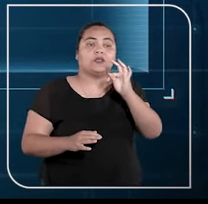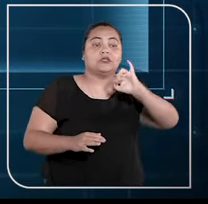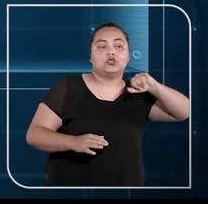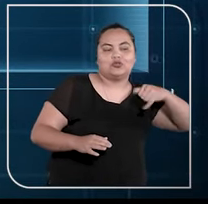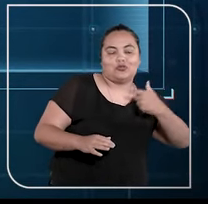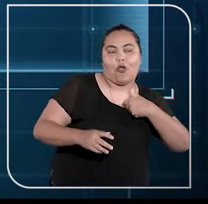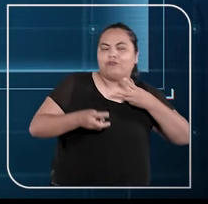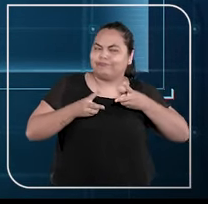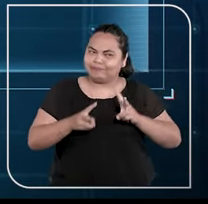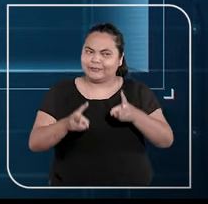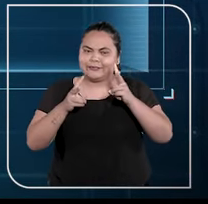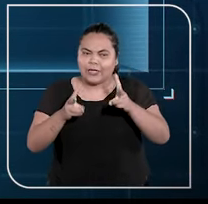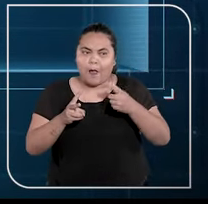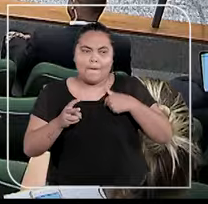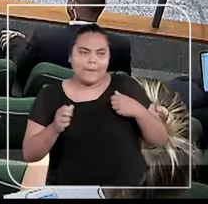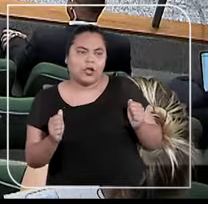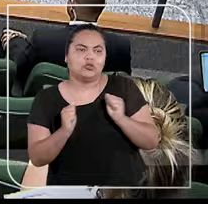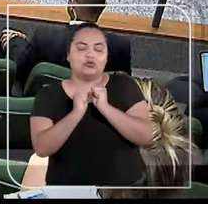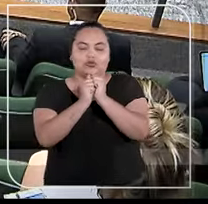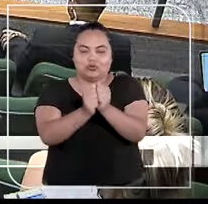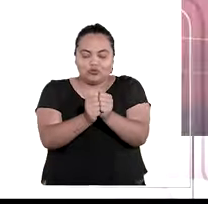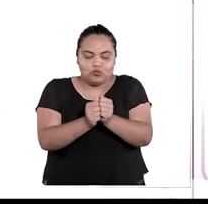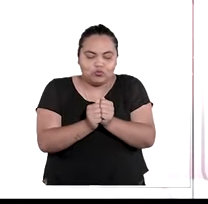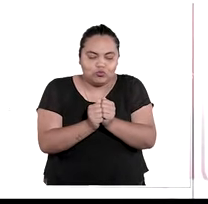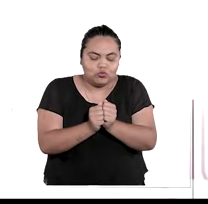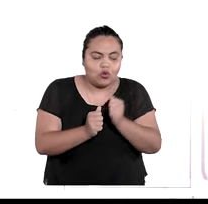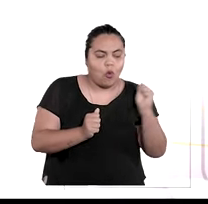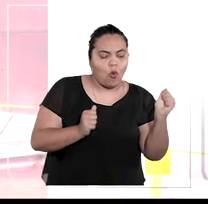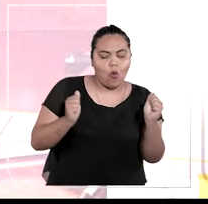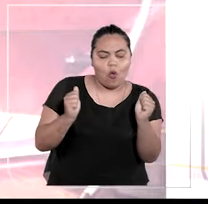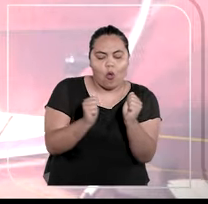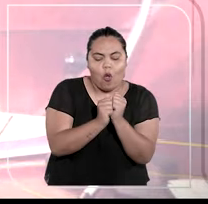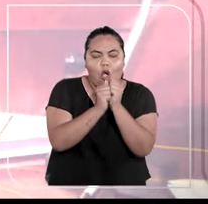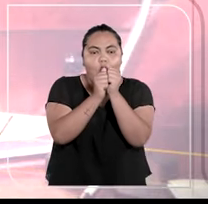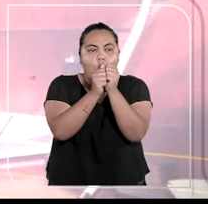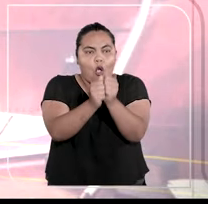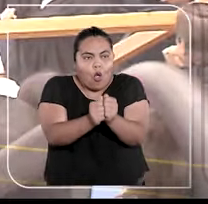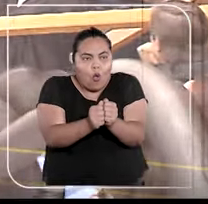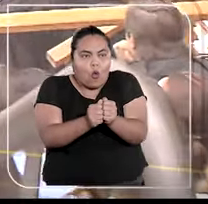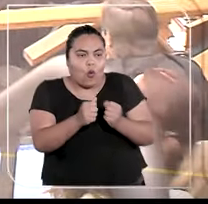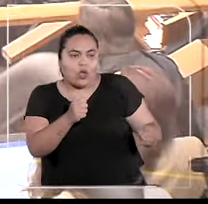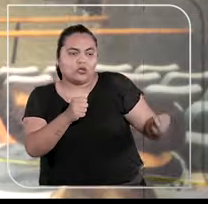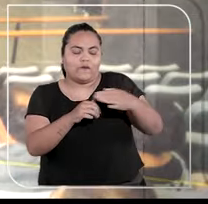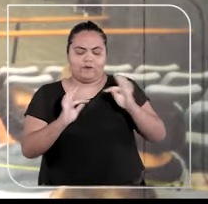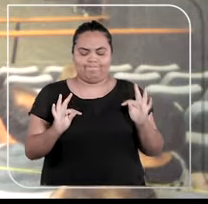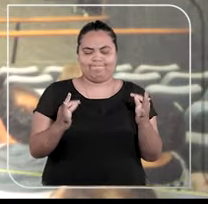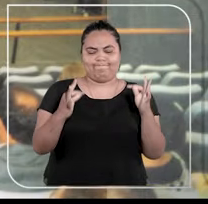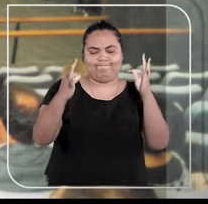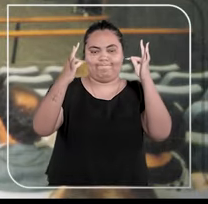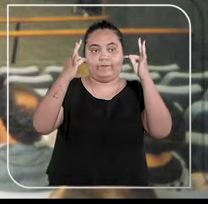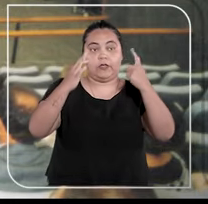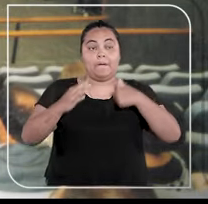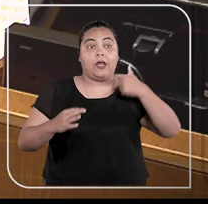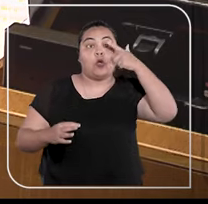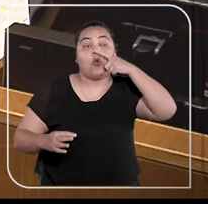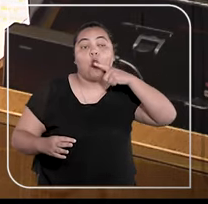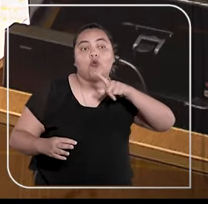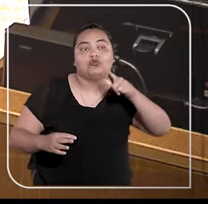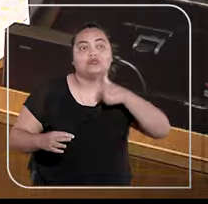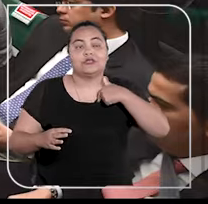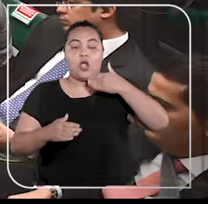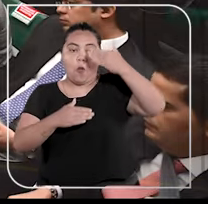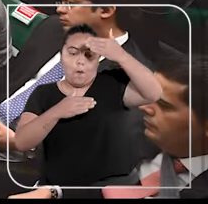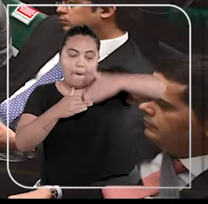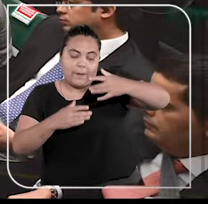STJ sempre esteve na vanguarda, caminhando lado a lado com as inovações tecnológicas para